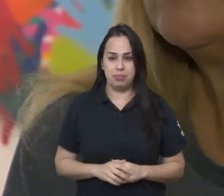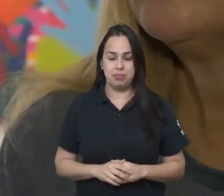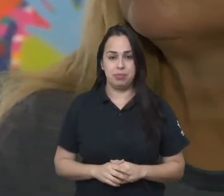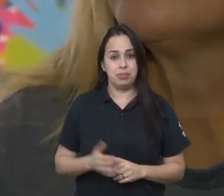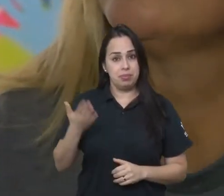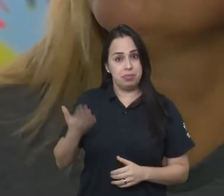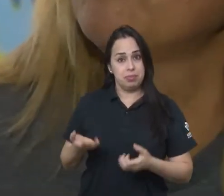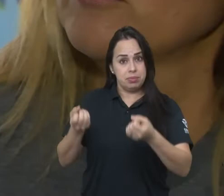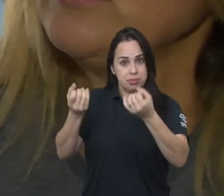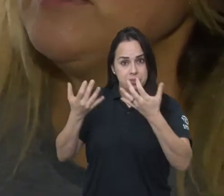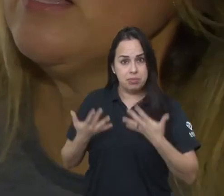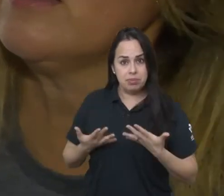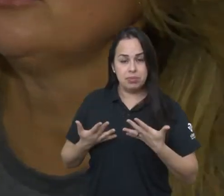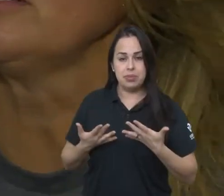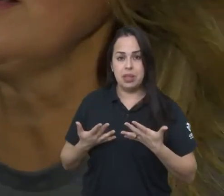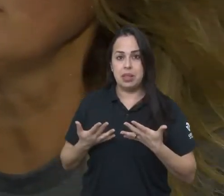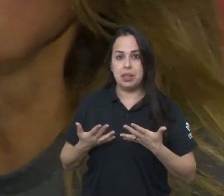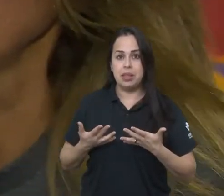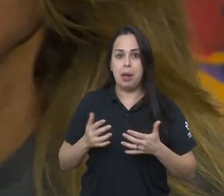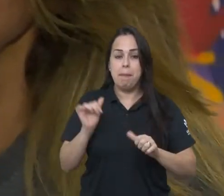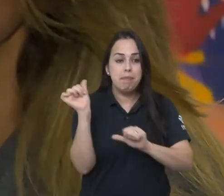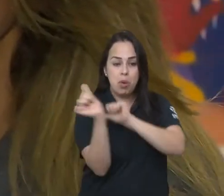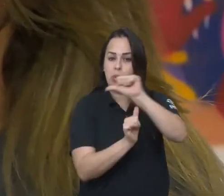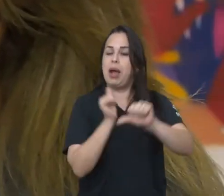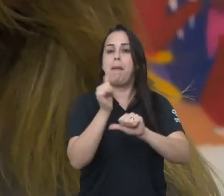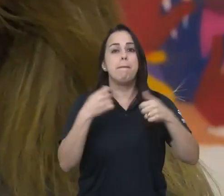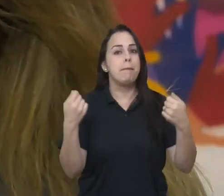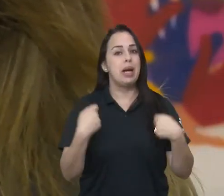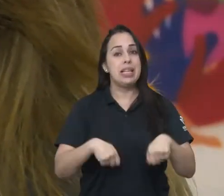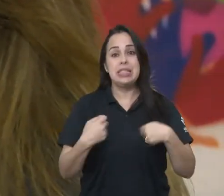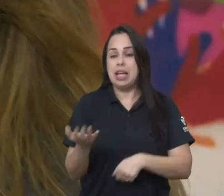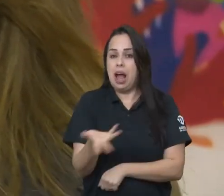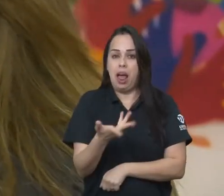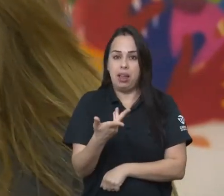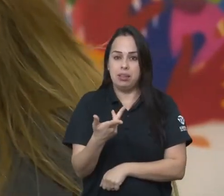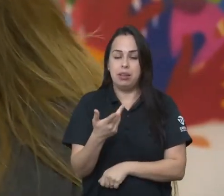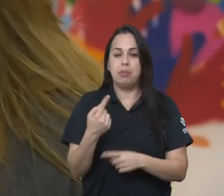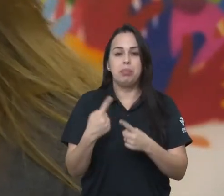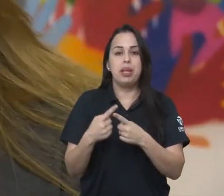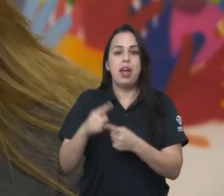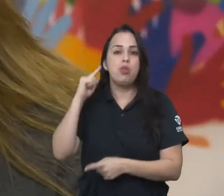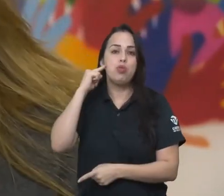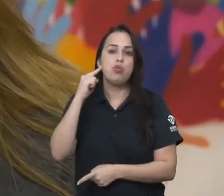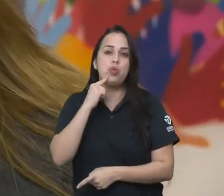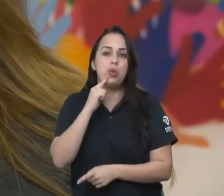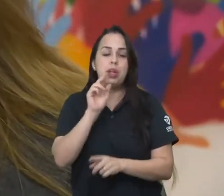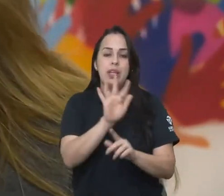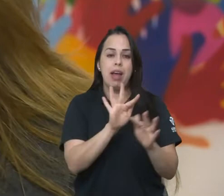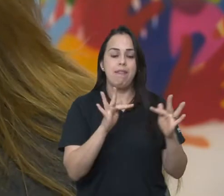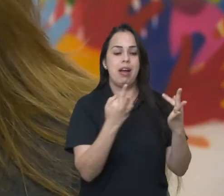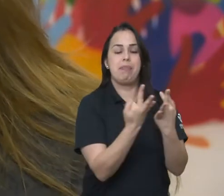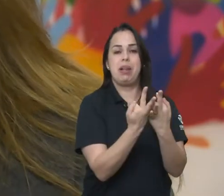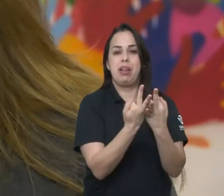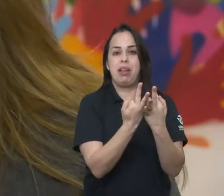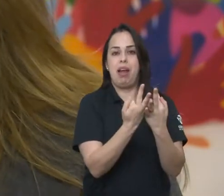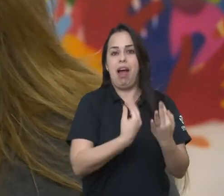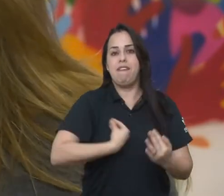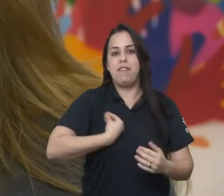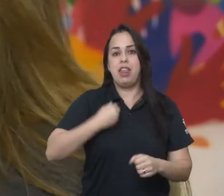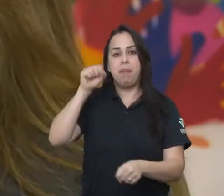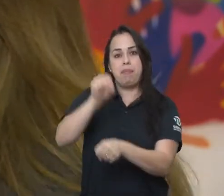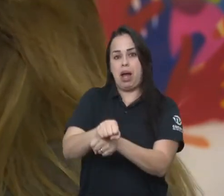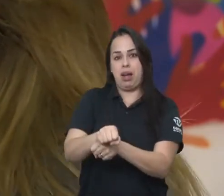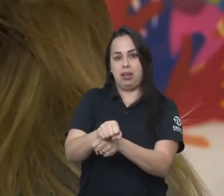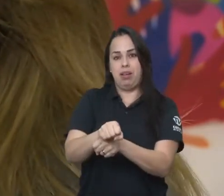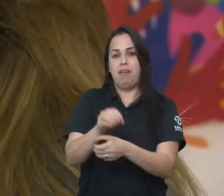Jussara ainda destaca que as mudanças precisam ser emergentes, pois um surdo e sua família não podem ter sua vida estagnada